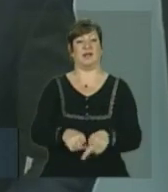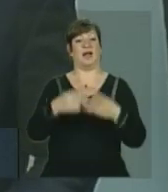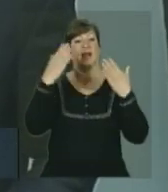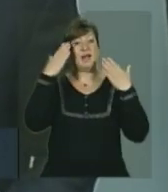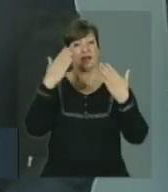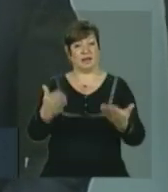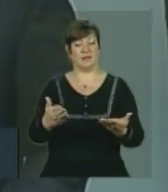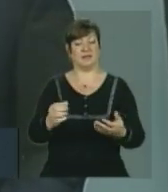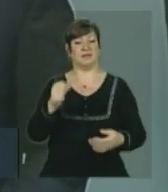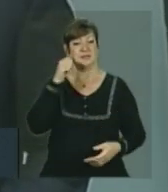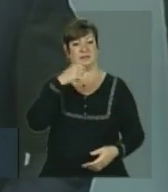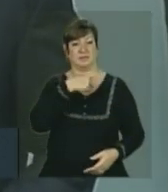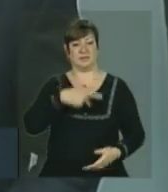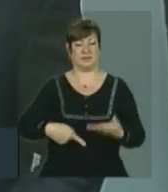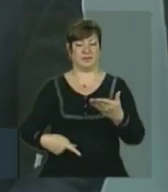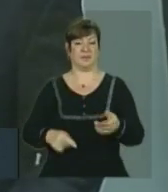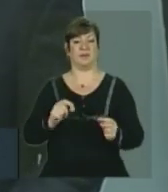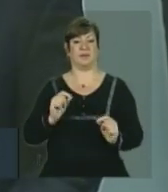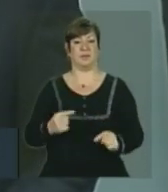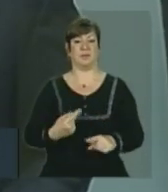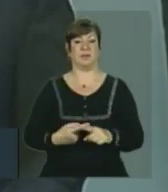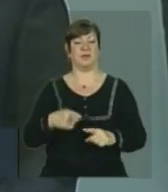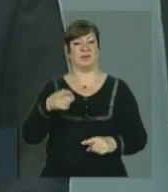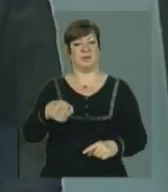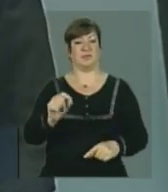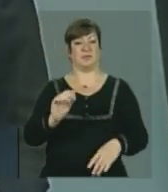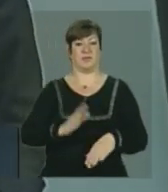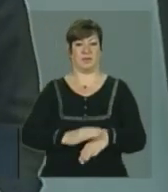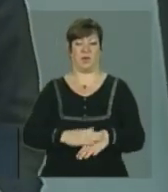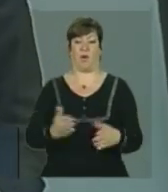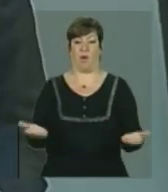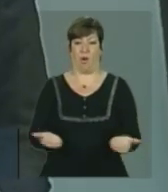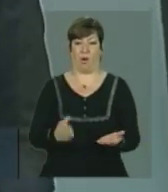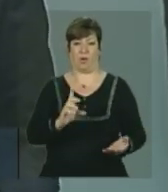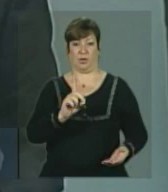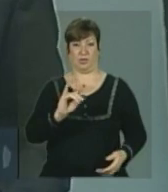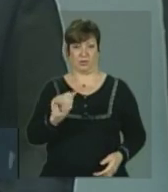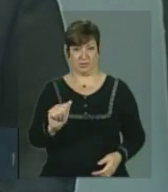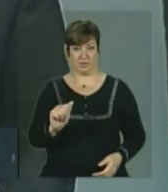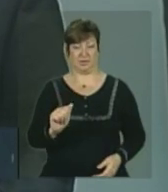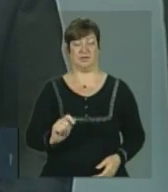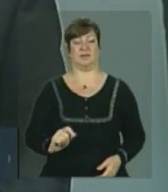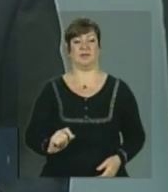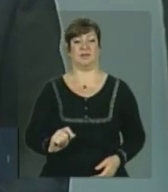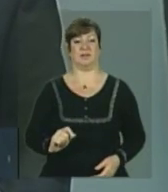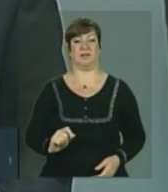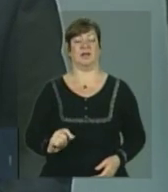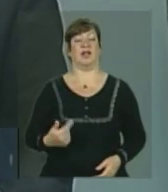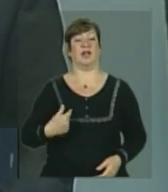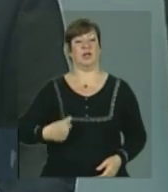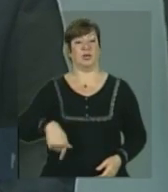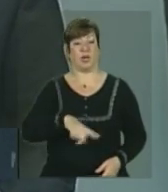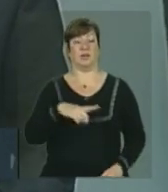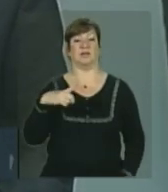agradecer, Presidenta, o gesto da senhora no dia de hoje. Embora nós tenhamos